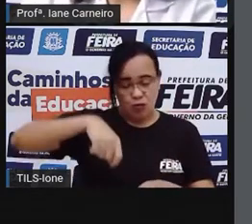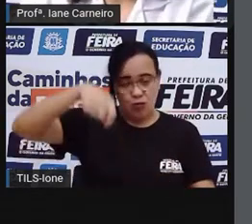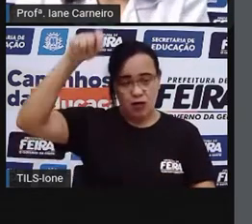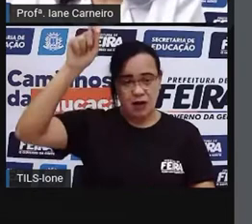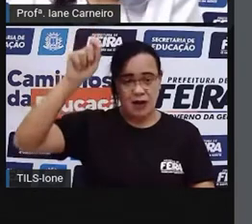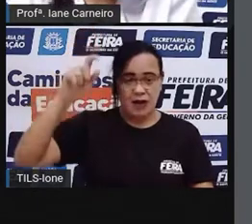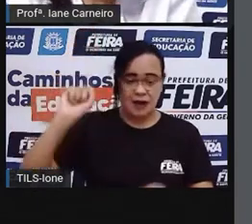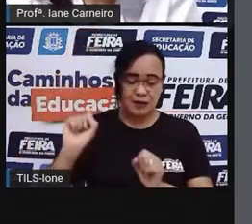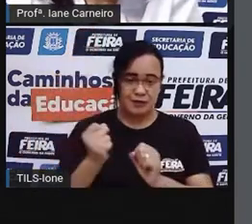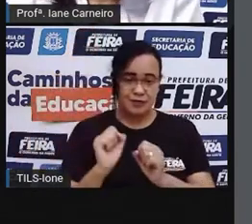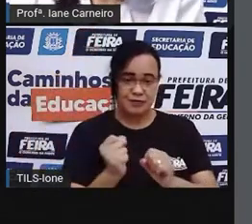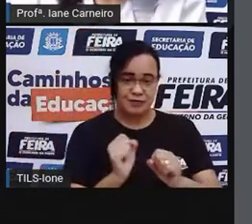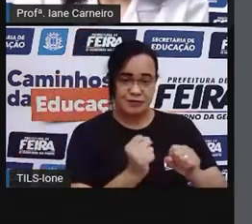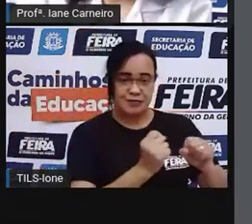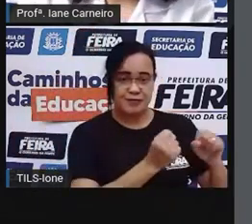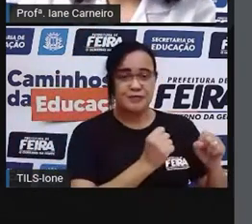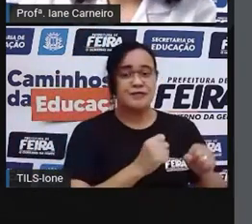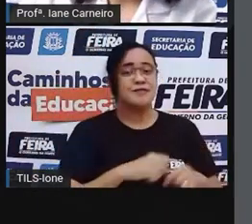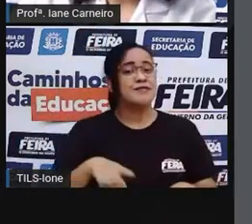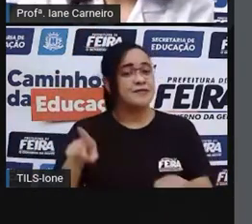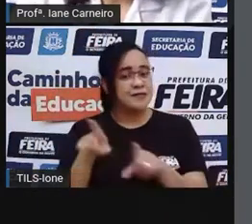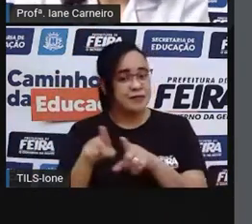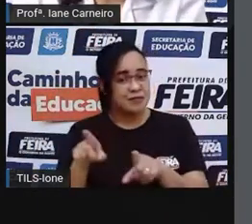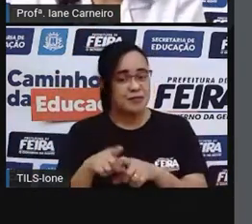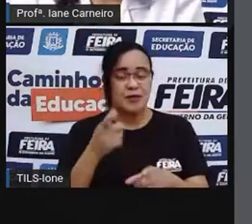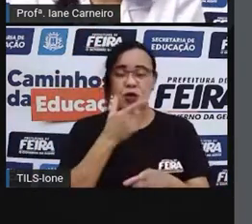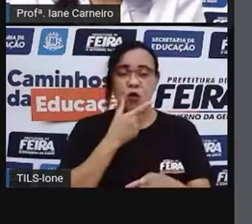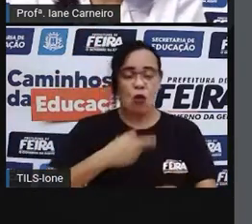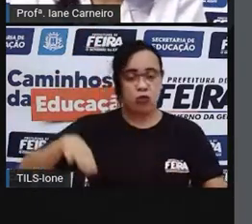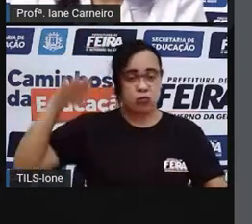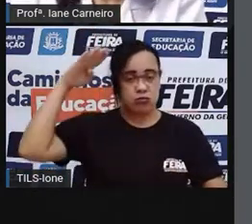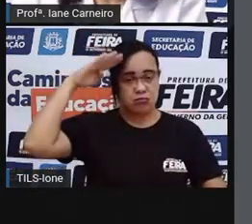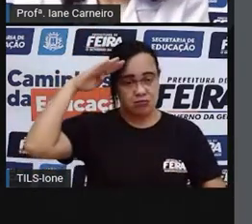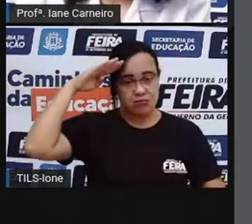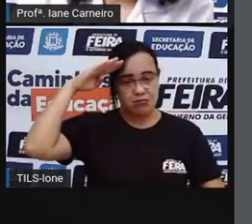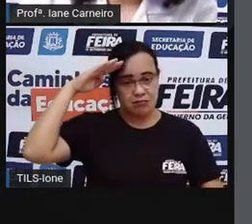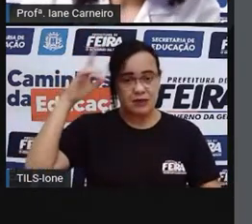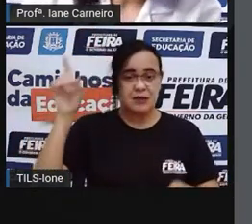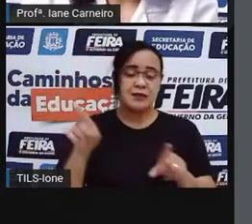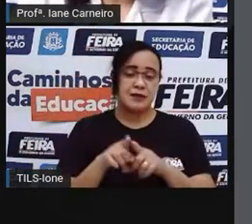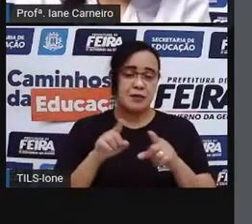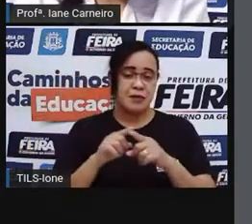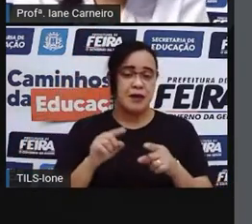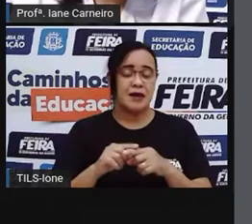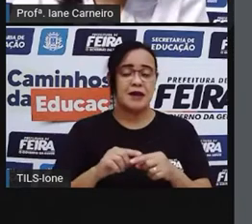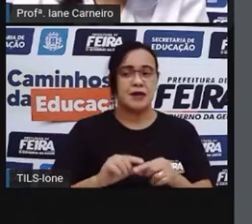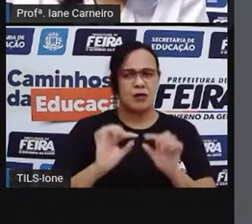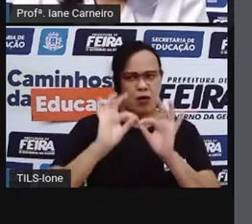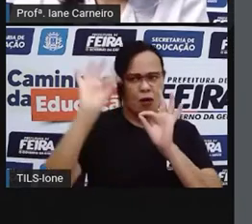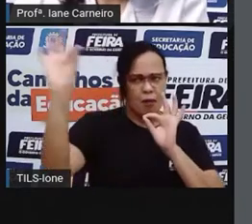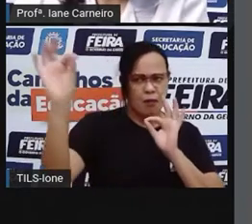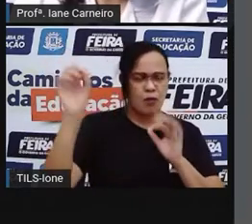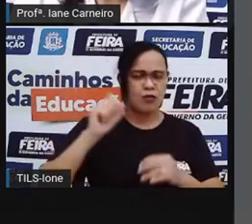cabo militar, há o cabo que é uma ponta, que é ponta para o mar.